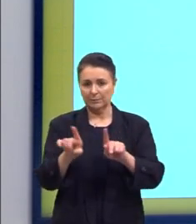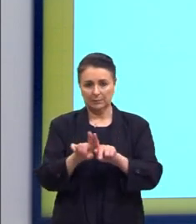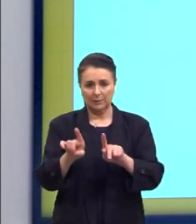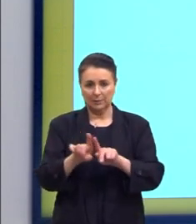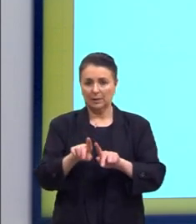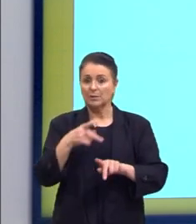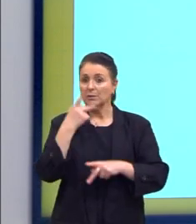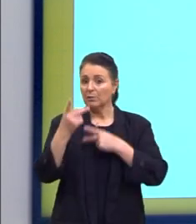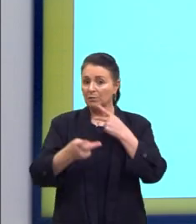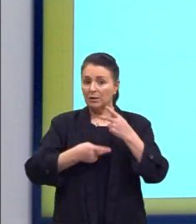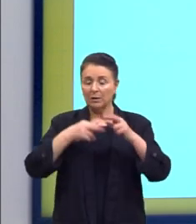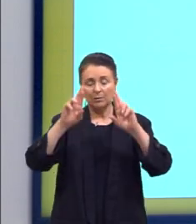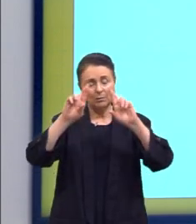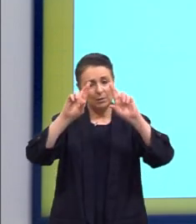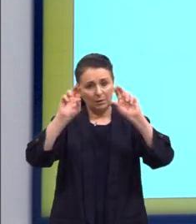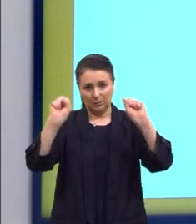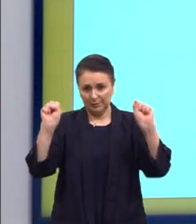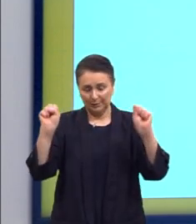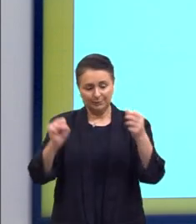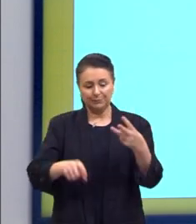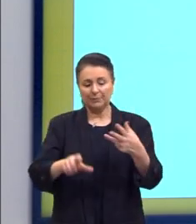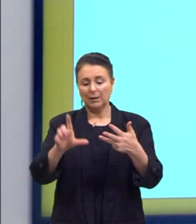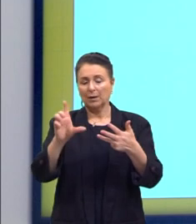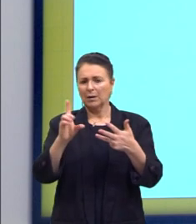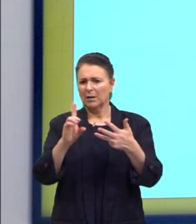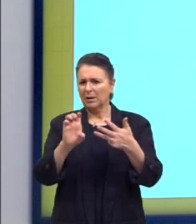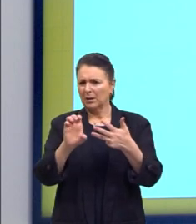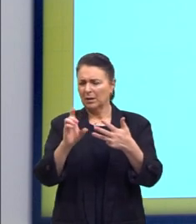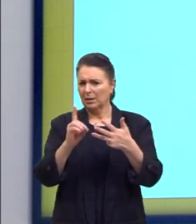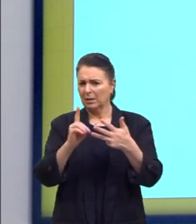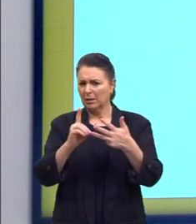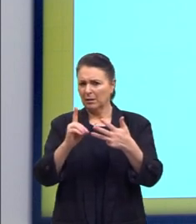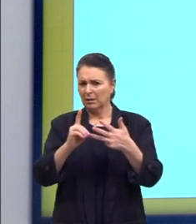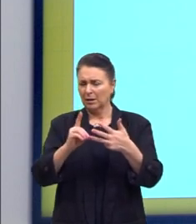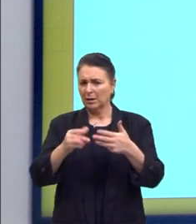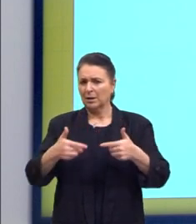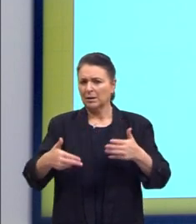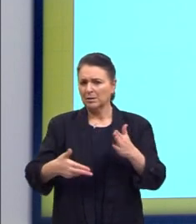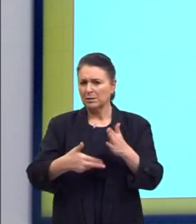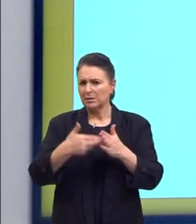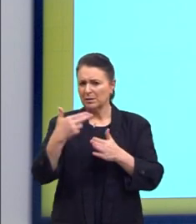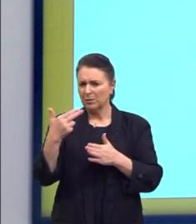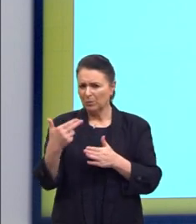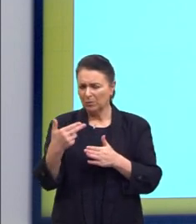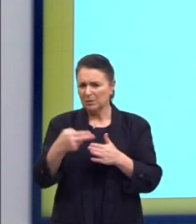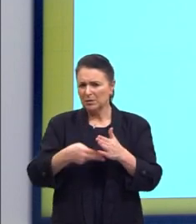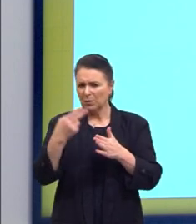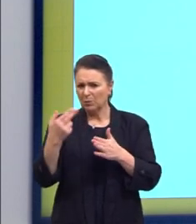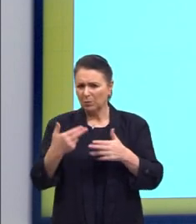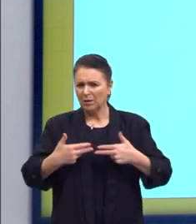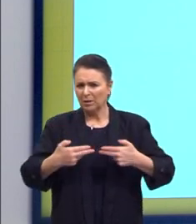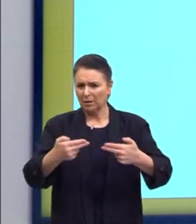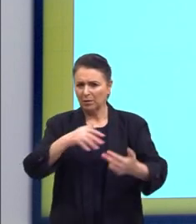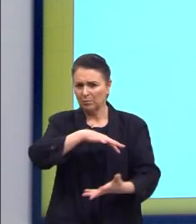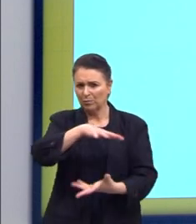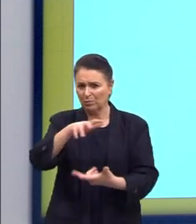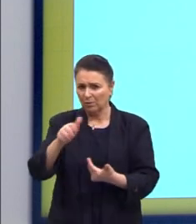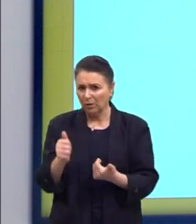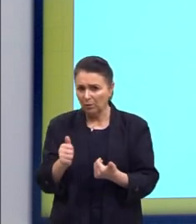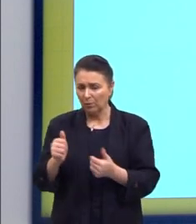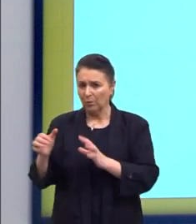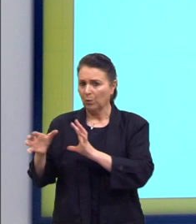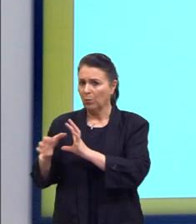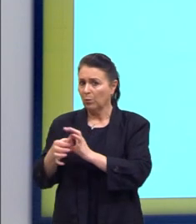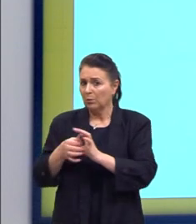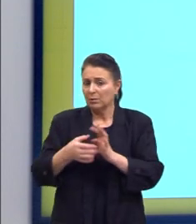da Rússia. Será que é da Segunda Guerra Mundial, em 1939? Também não. A gente está falando de um contexto